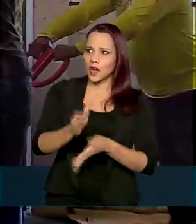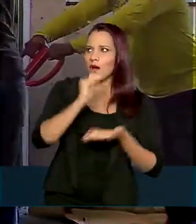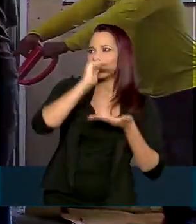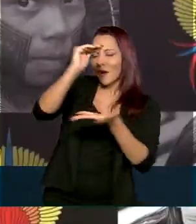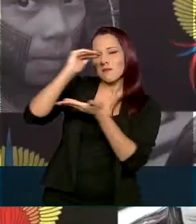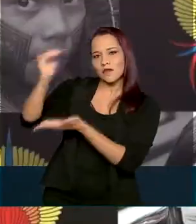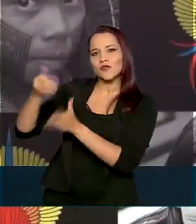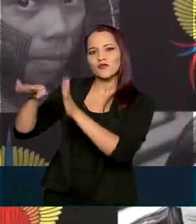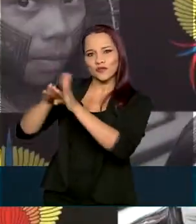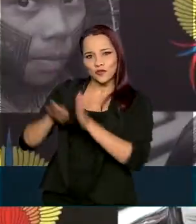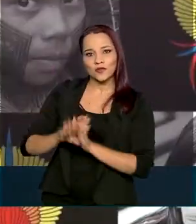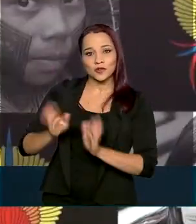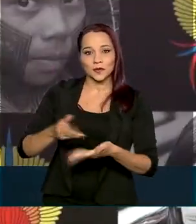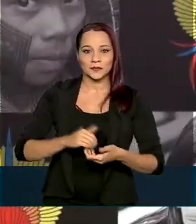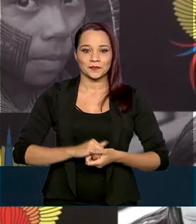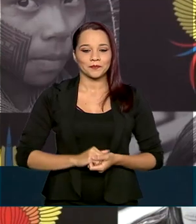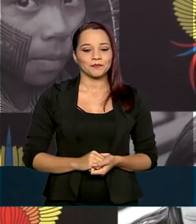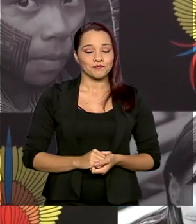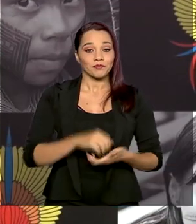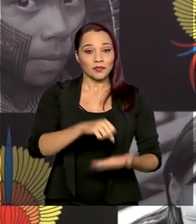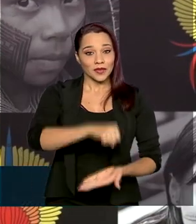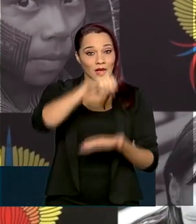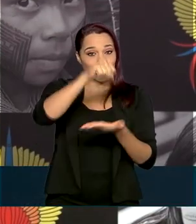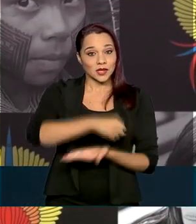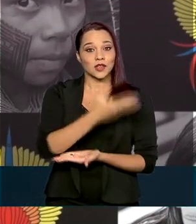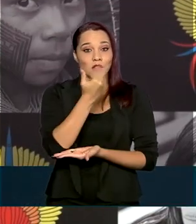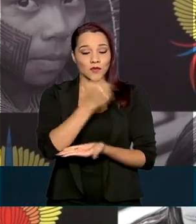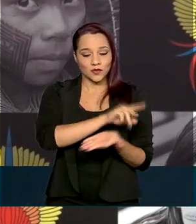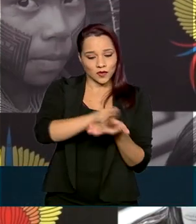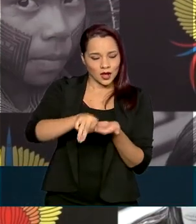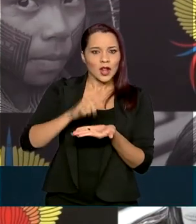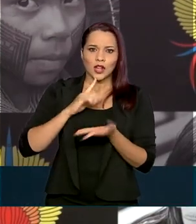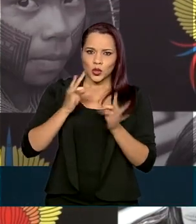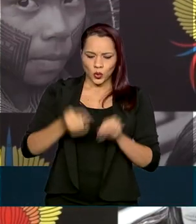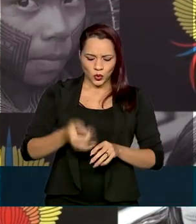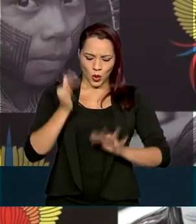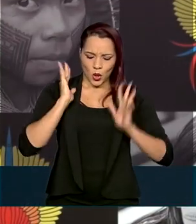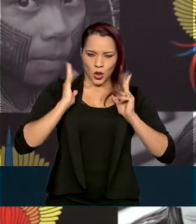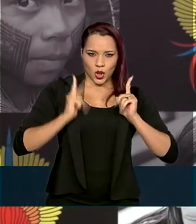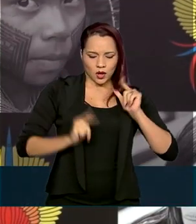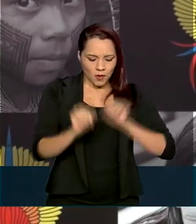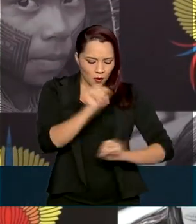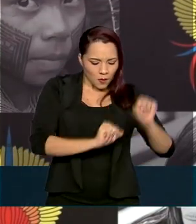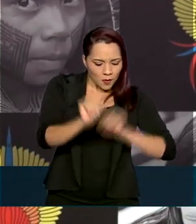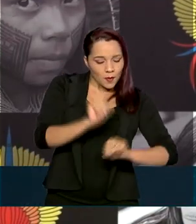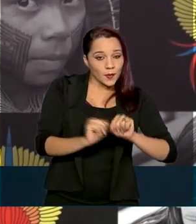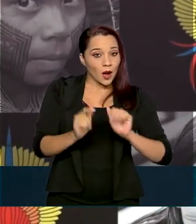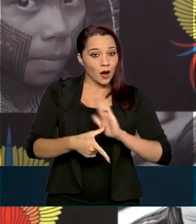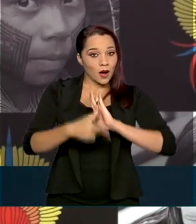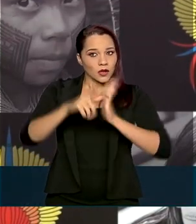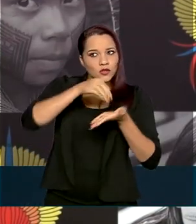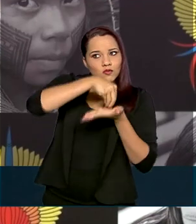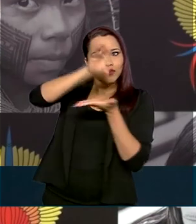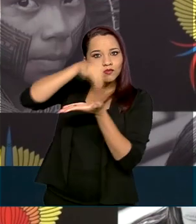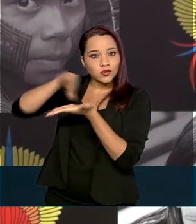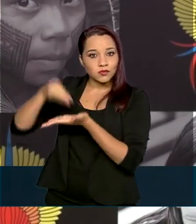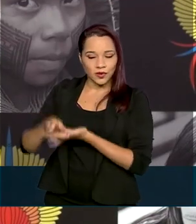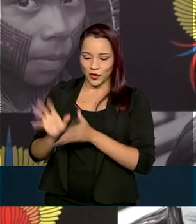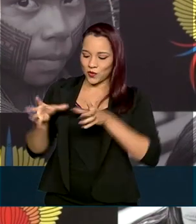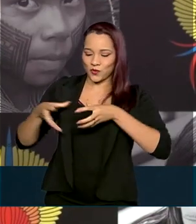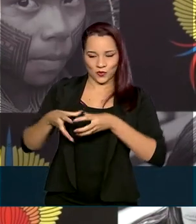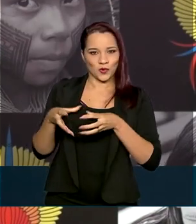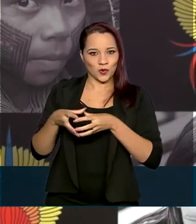entregues. As cestas, elas passam por um processo de higienização antes da distribuição. E as equipes, elas